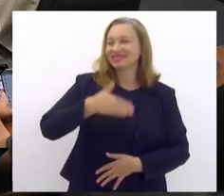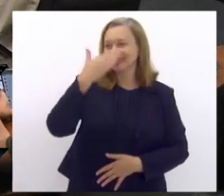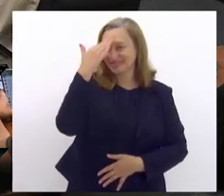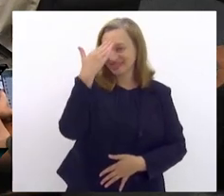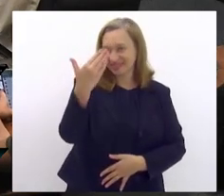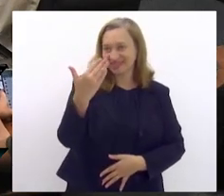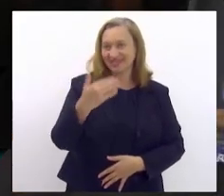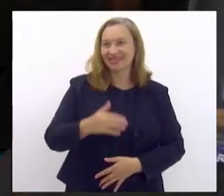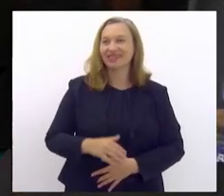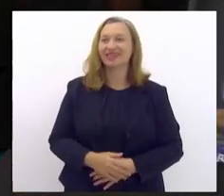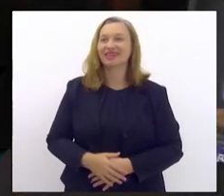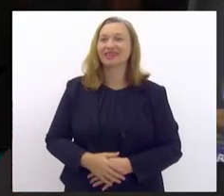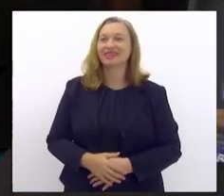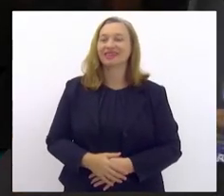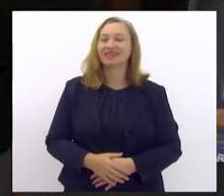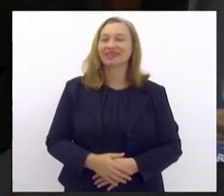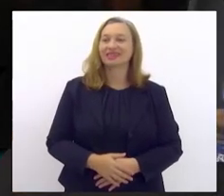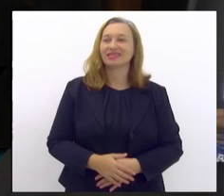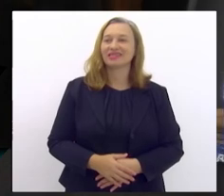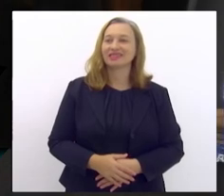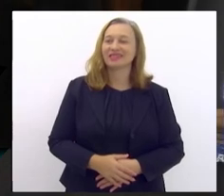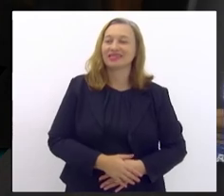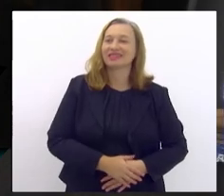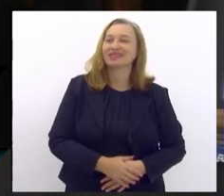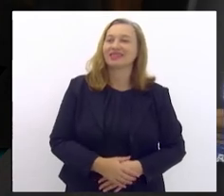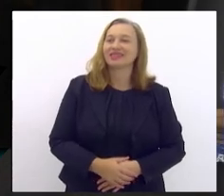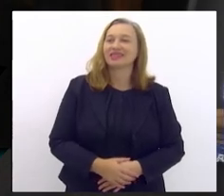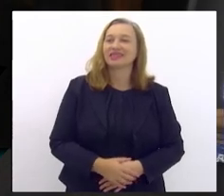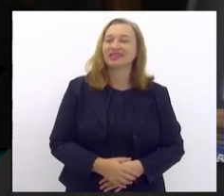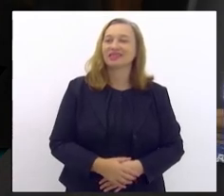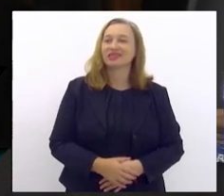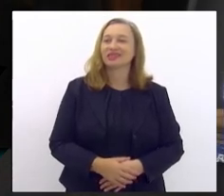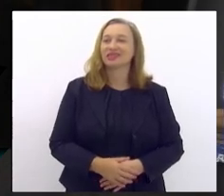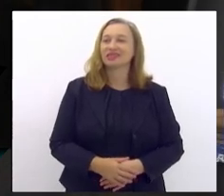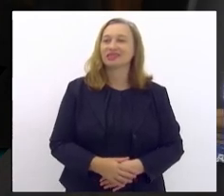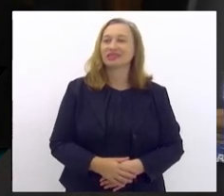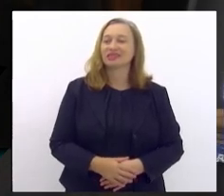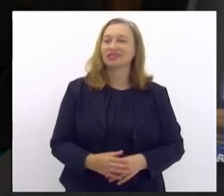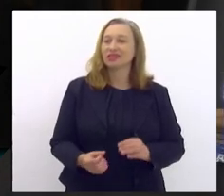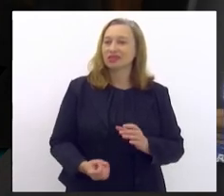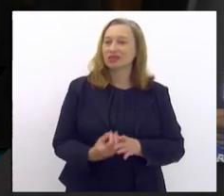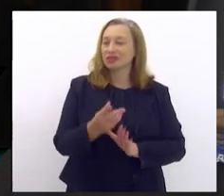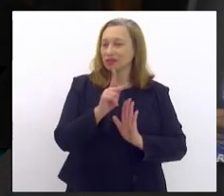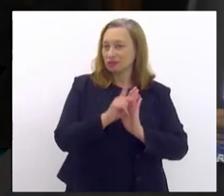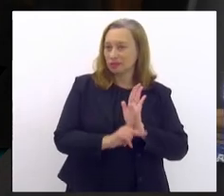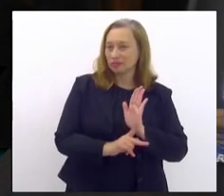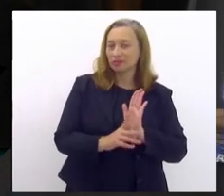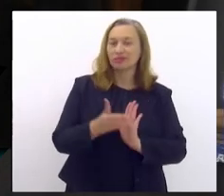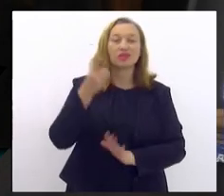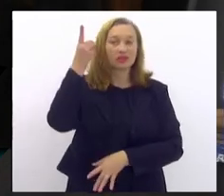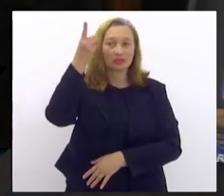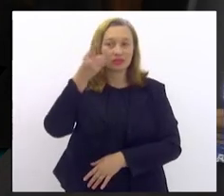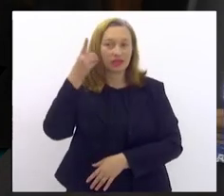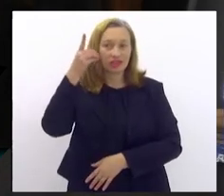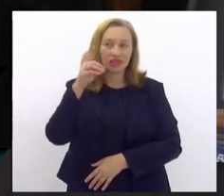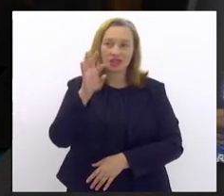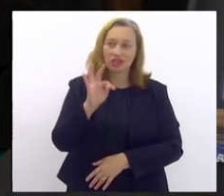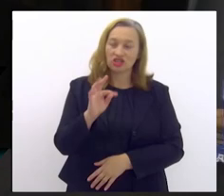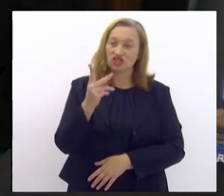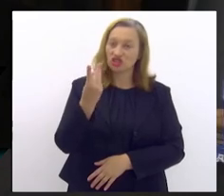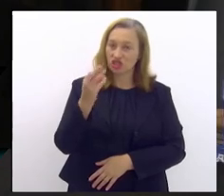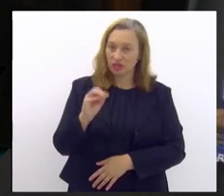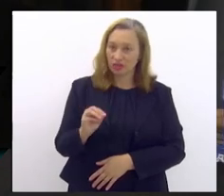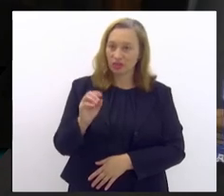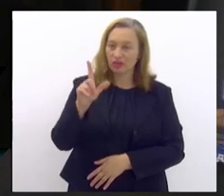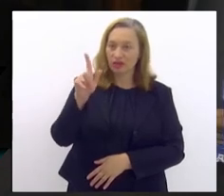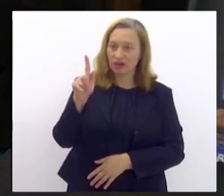a realização desse projeto ao deputado Thiago Gagliasso. Muito obrigado. A